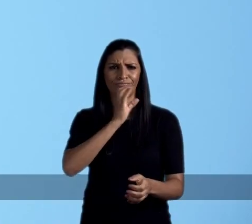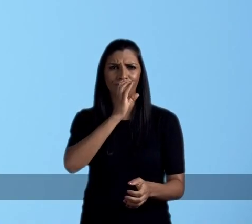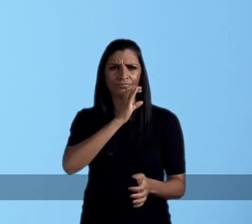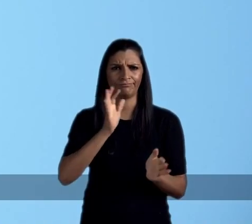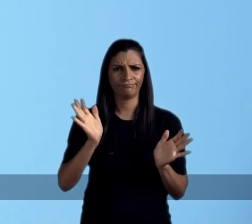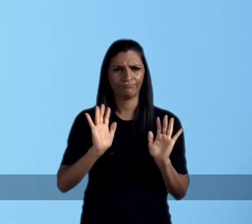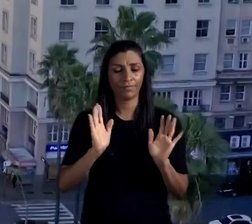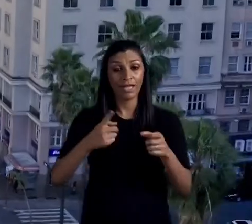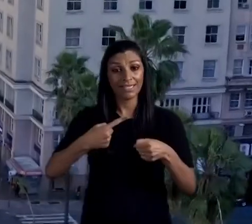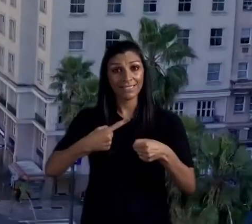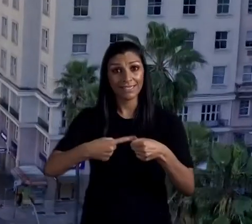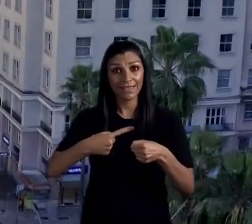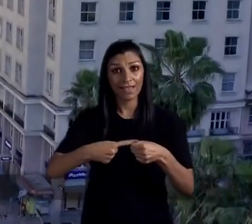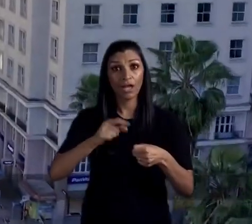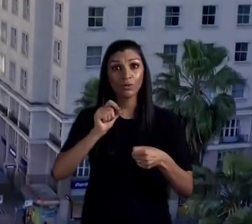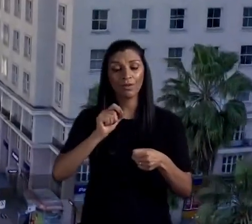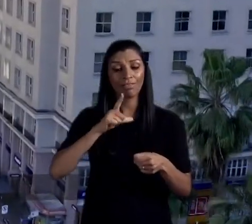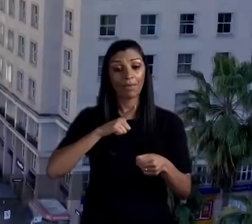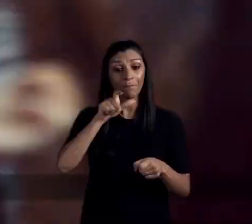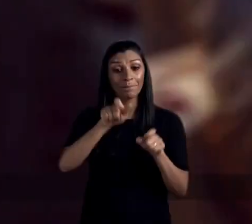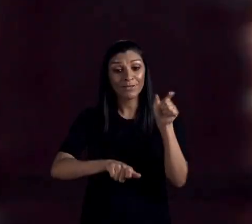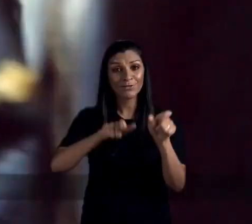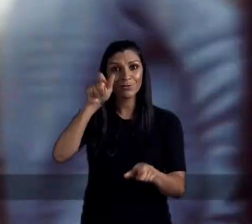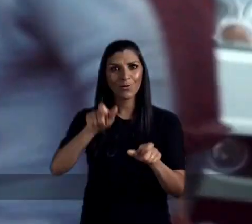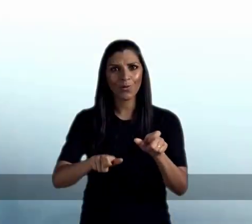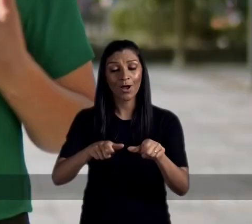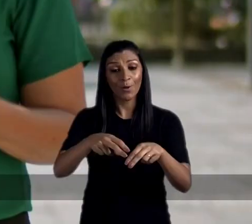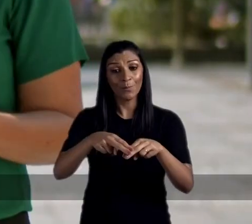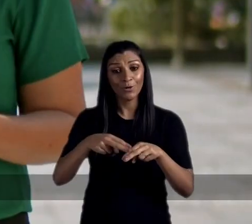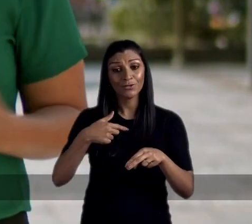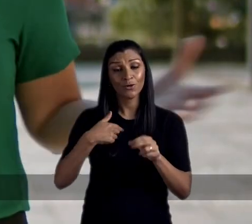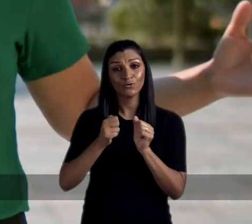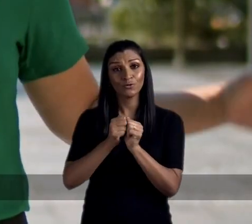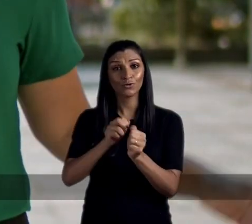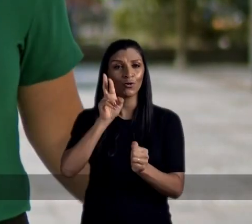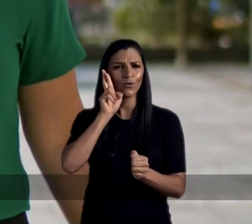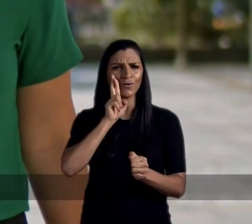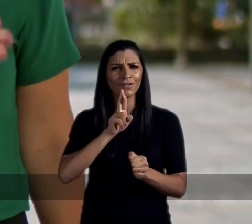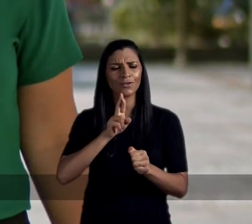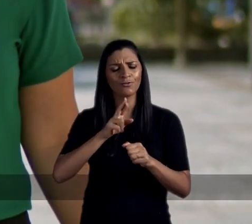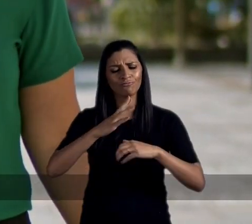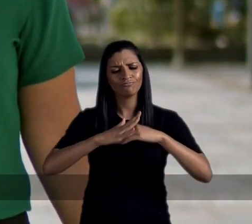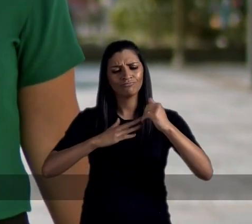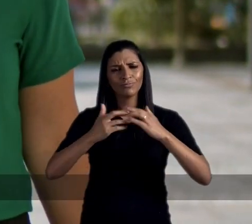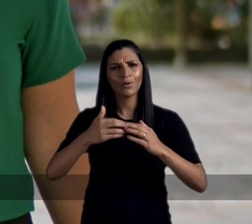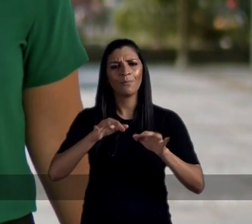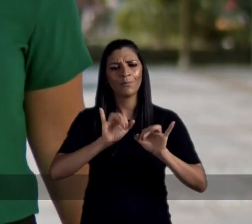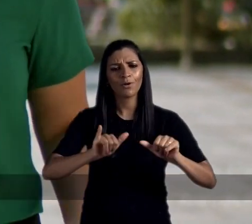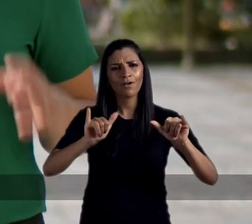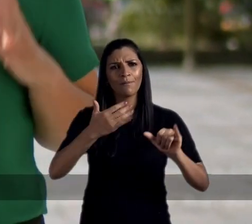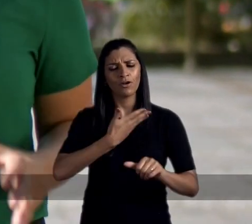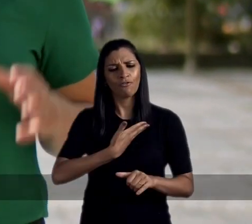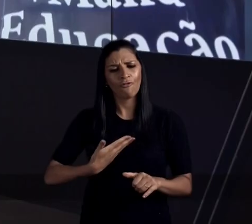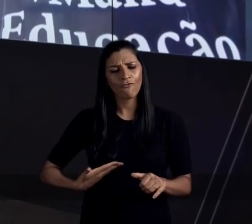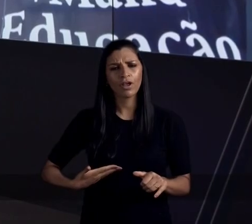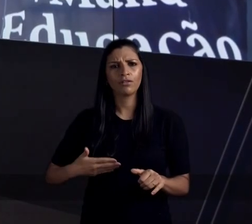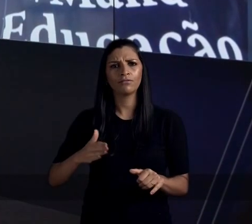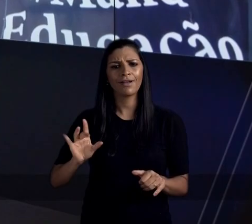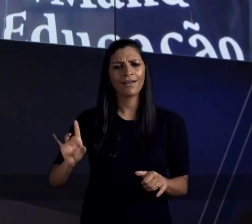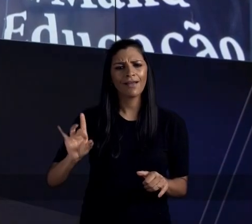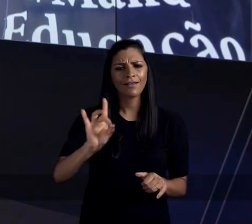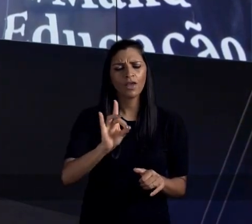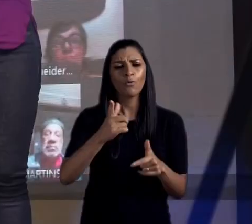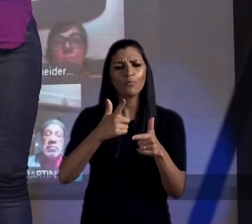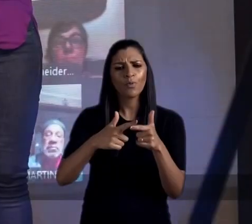entregues às pressas. Uma cidade é feita de pessoas. Por isso, eu e o Rosteto construímos um programa de governo ouvindo os